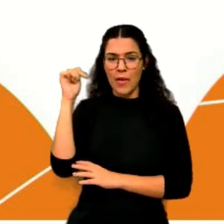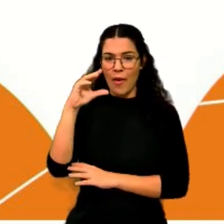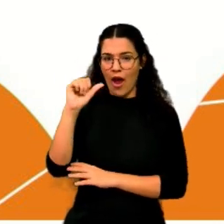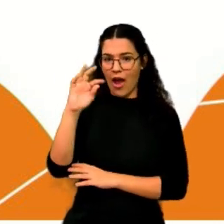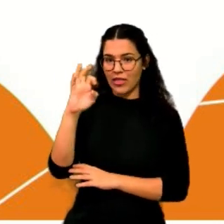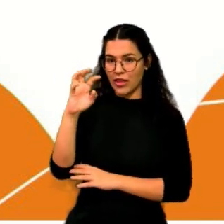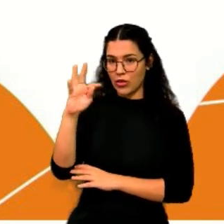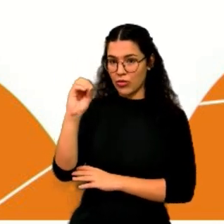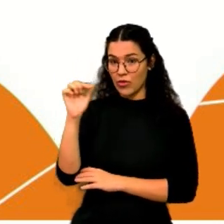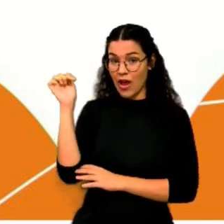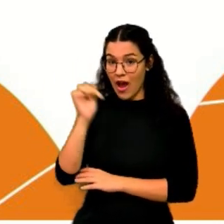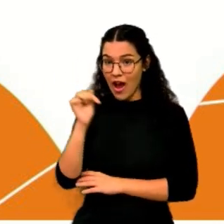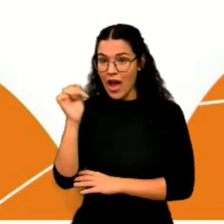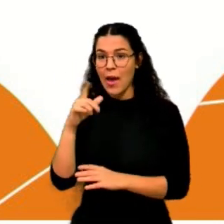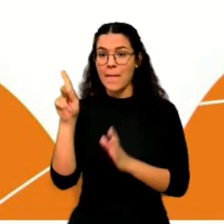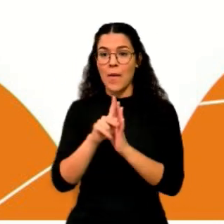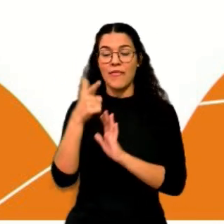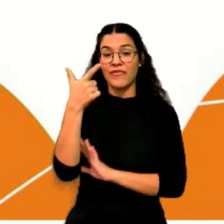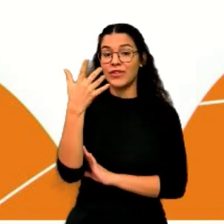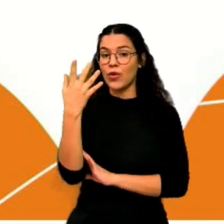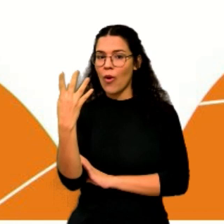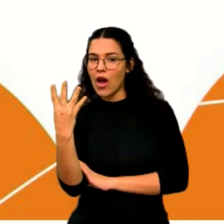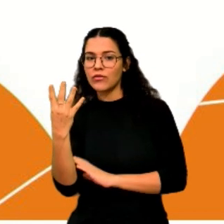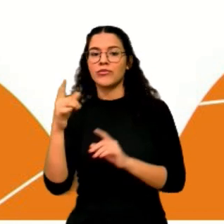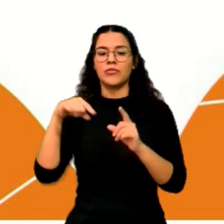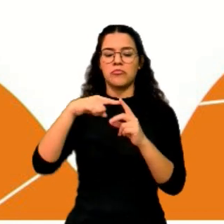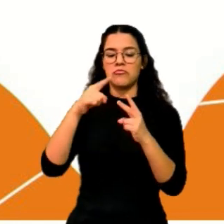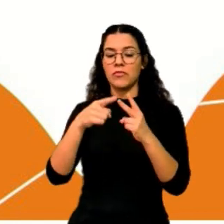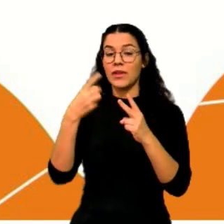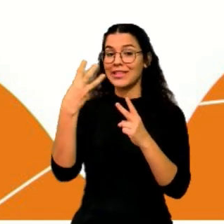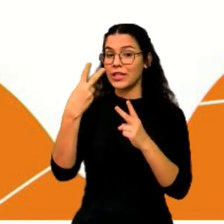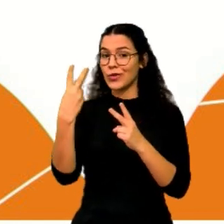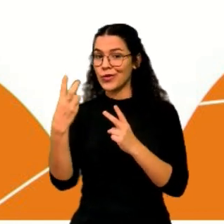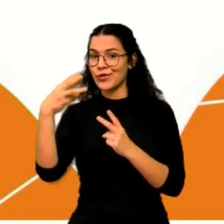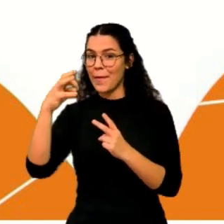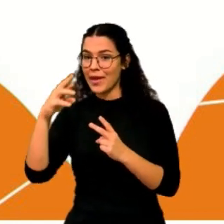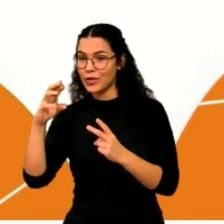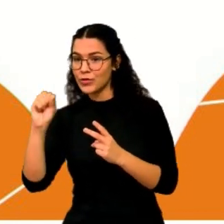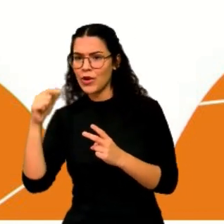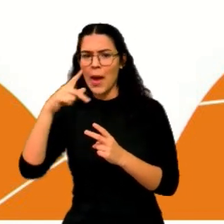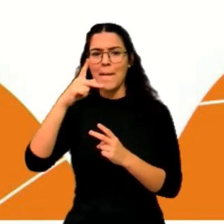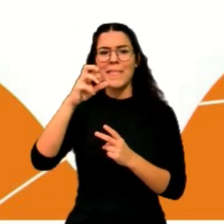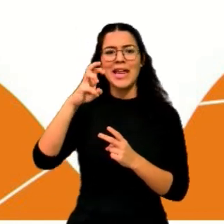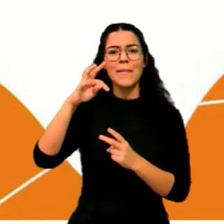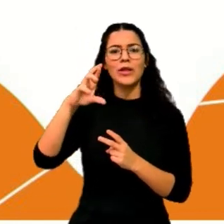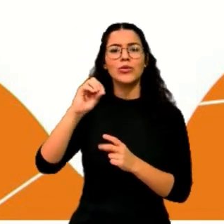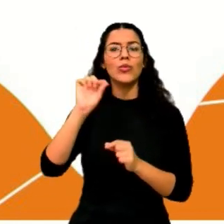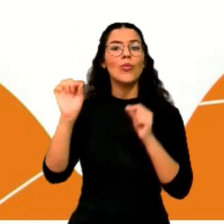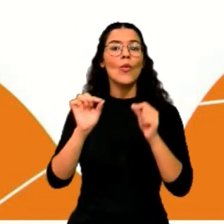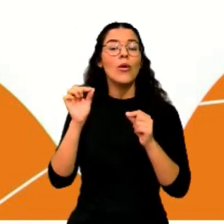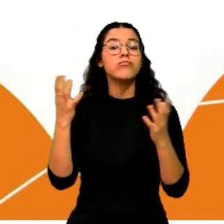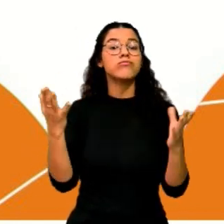triângulo medem 24 e 32 metros, o perímetro dessa região mede.